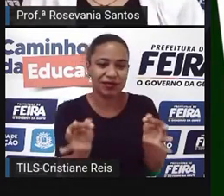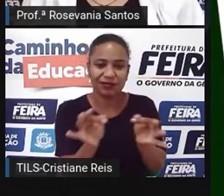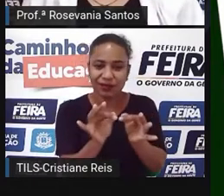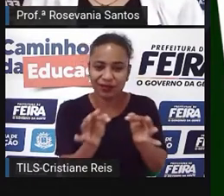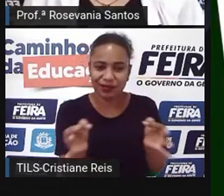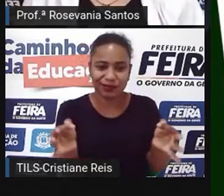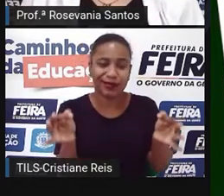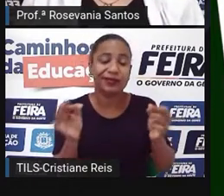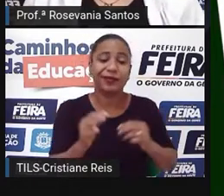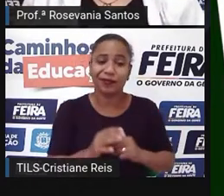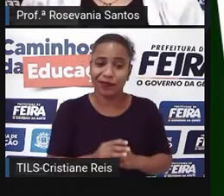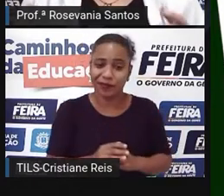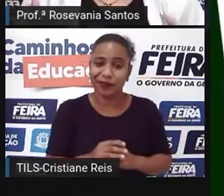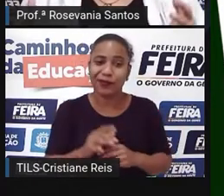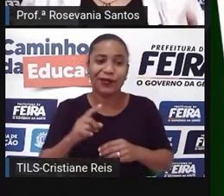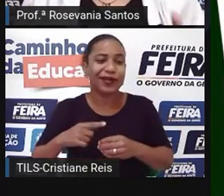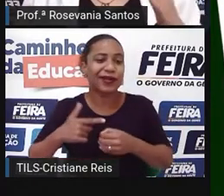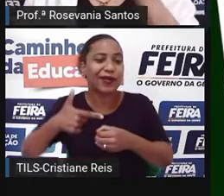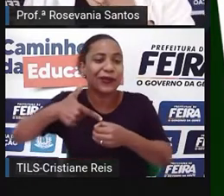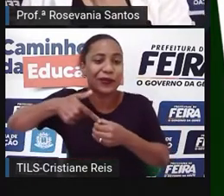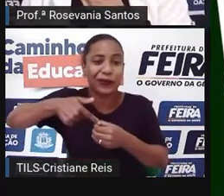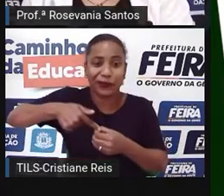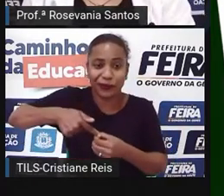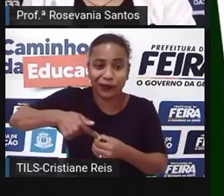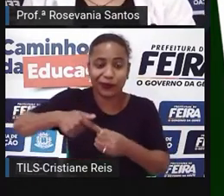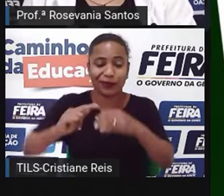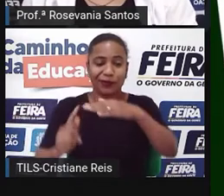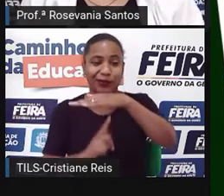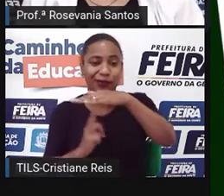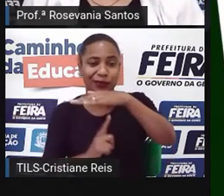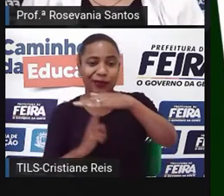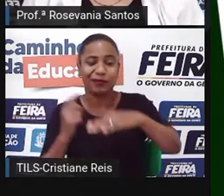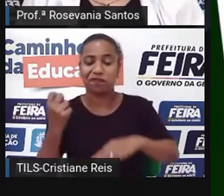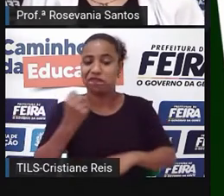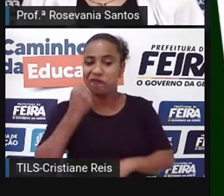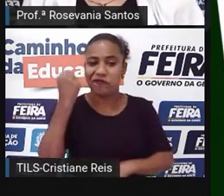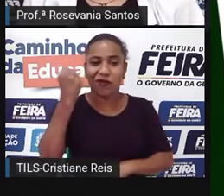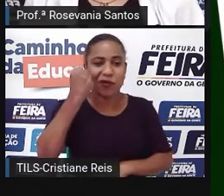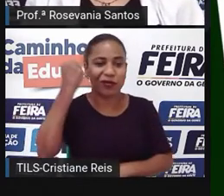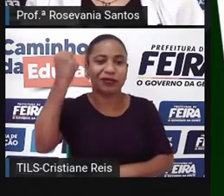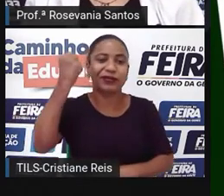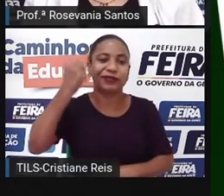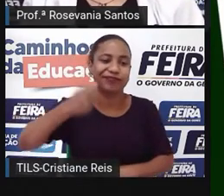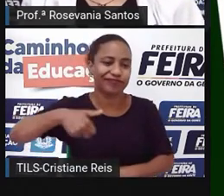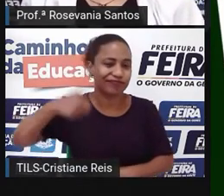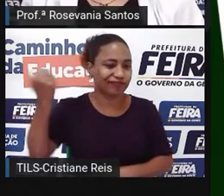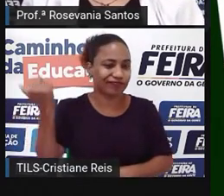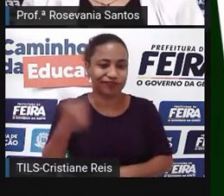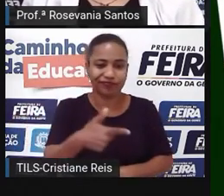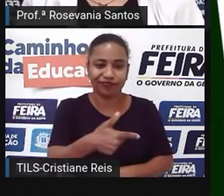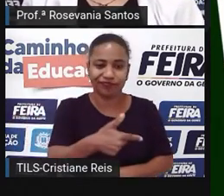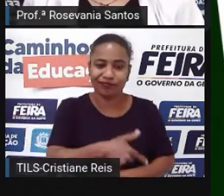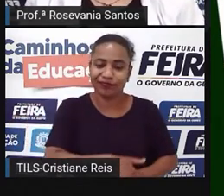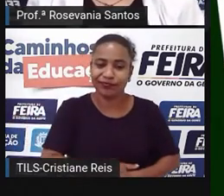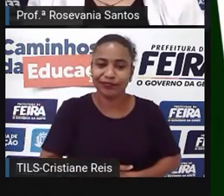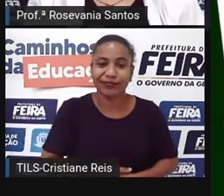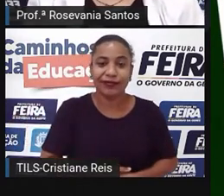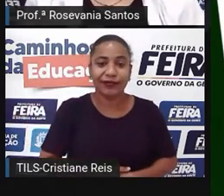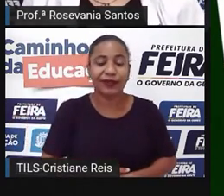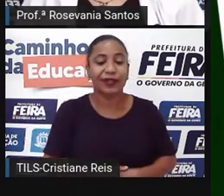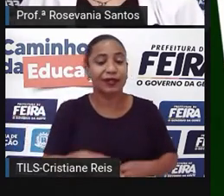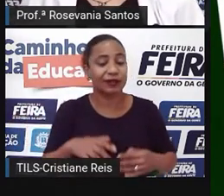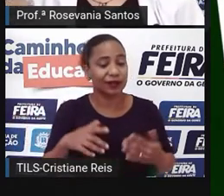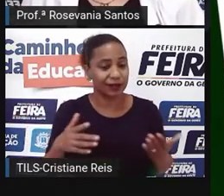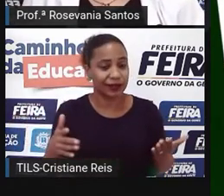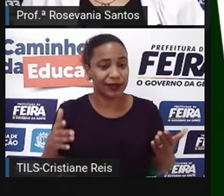vai interferir tanto. Porque a maioria mesmo da economia vai estar pautada no petróleo. Então, é uma região detentora de aproximadamente